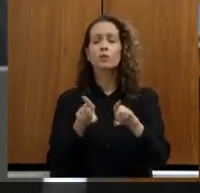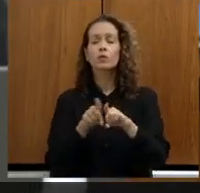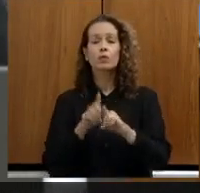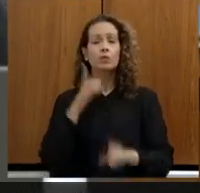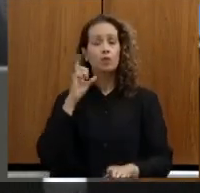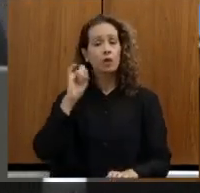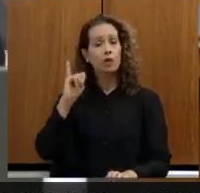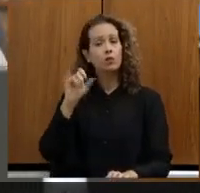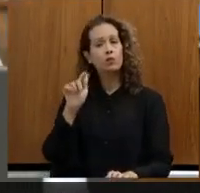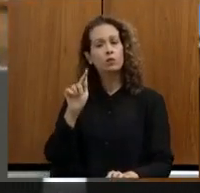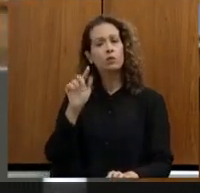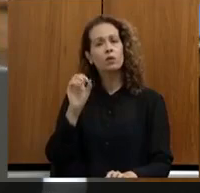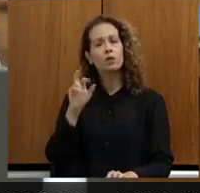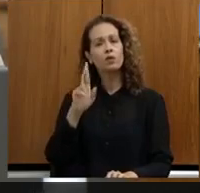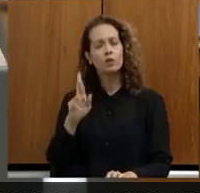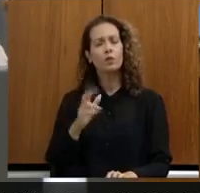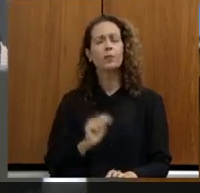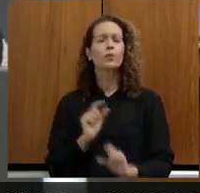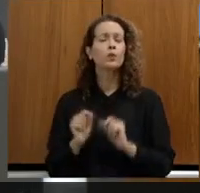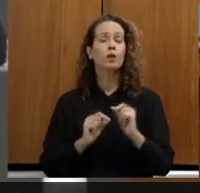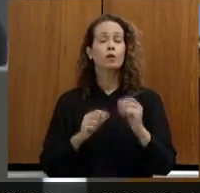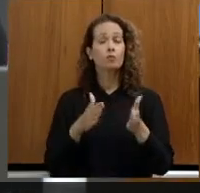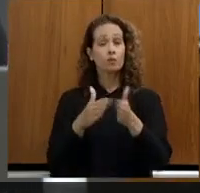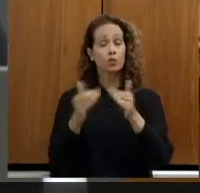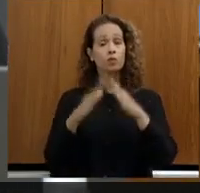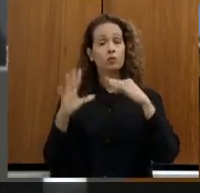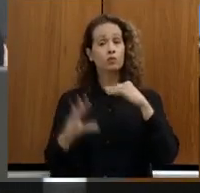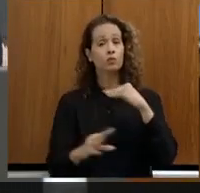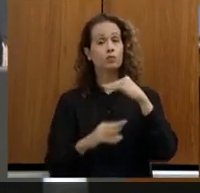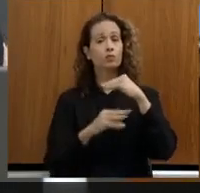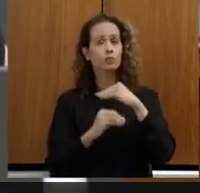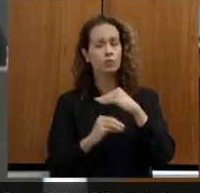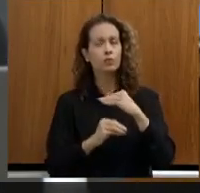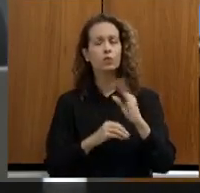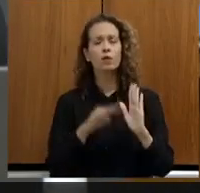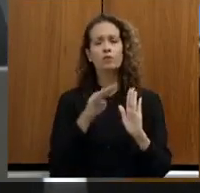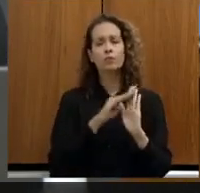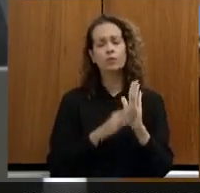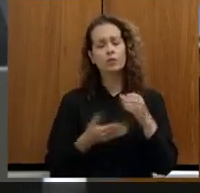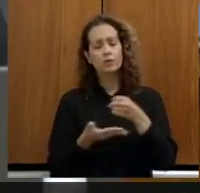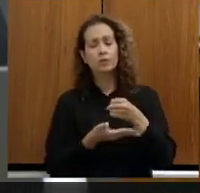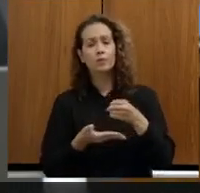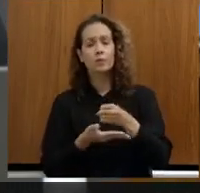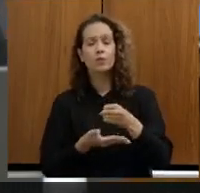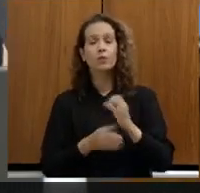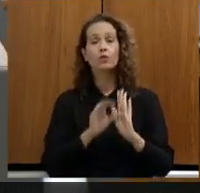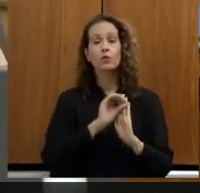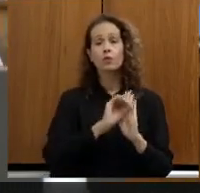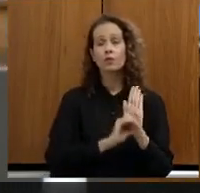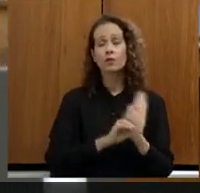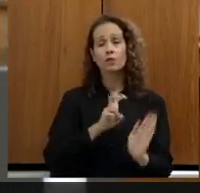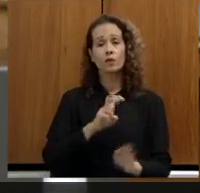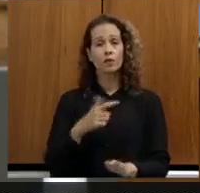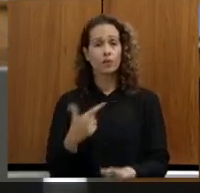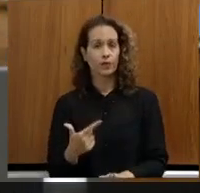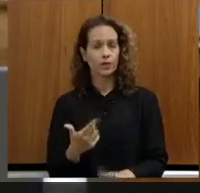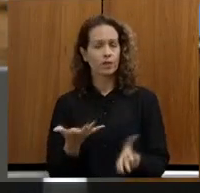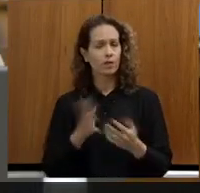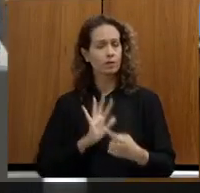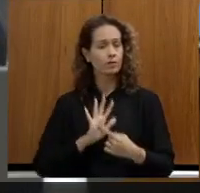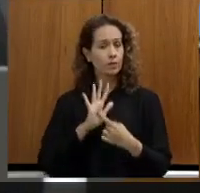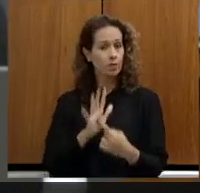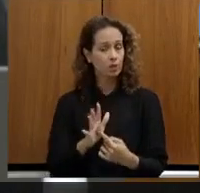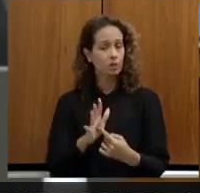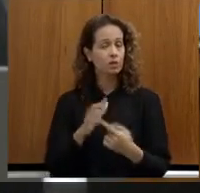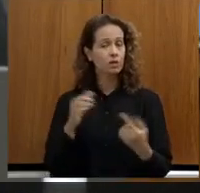nós pedimos uma complementação dos fundamentos do ofício 52 e aí eu quero destacar